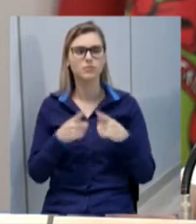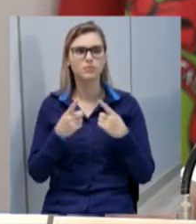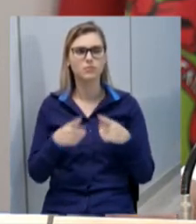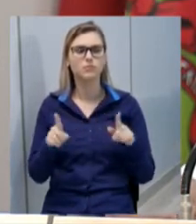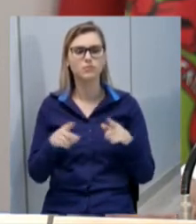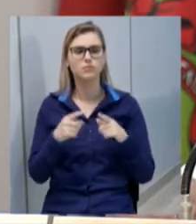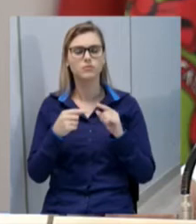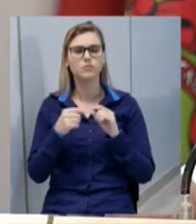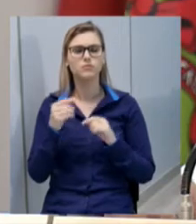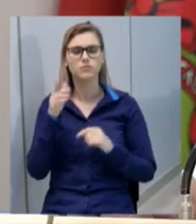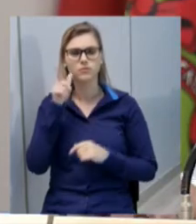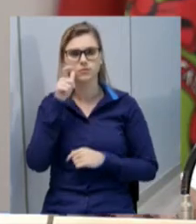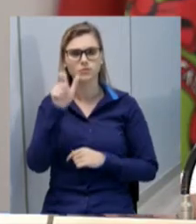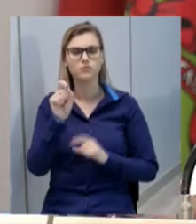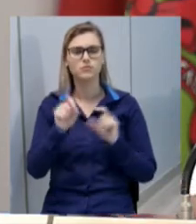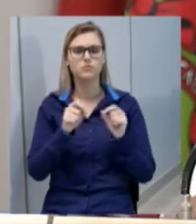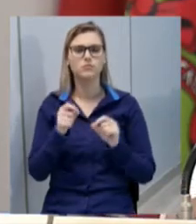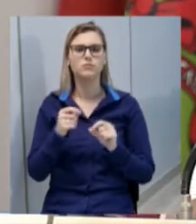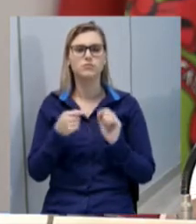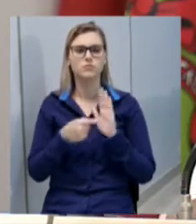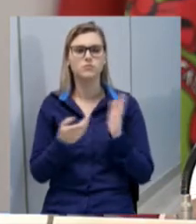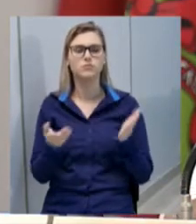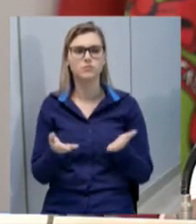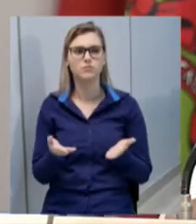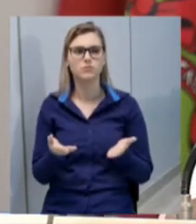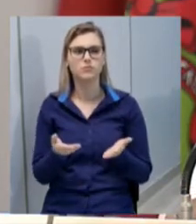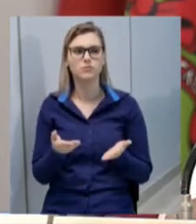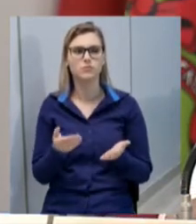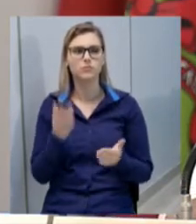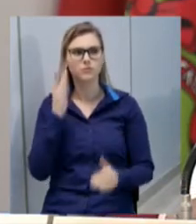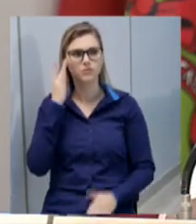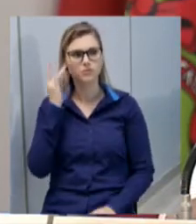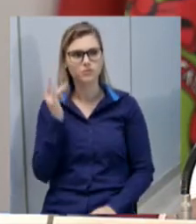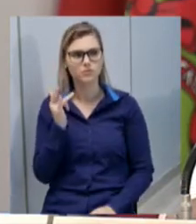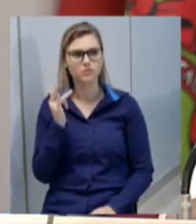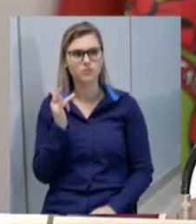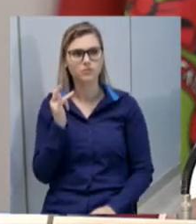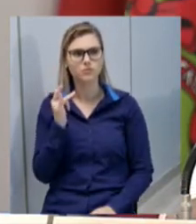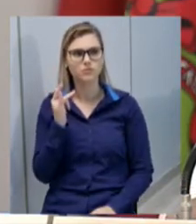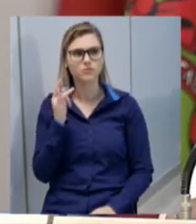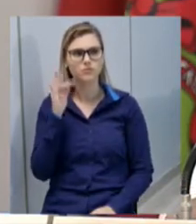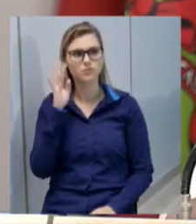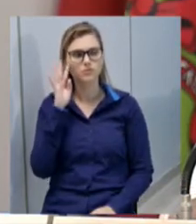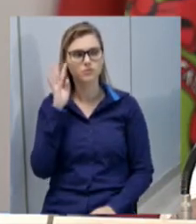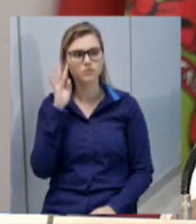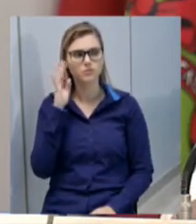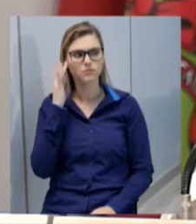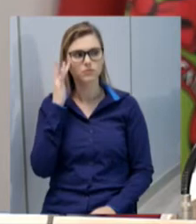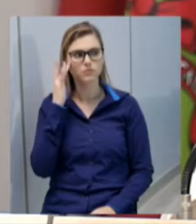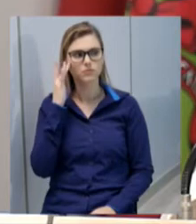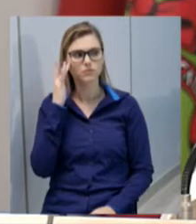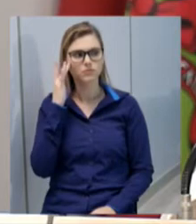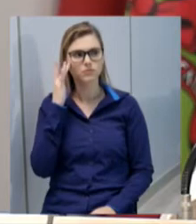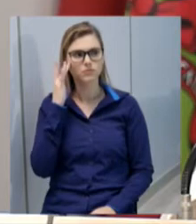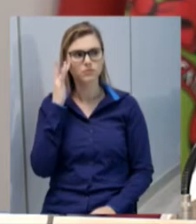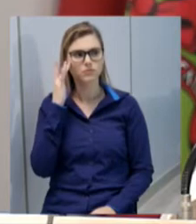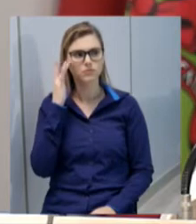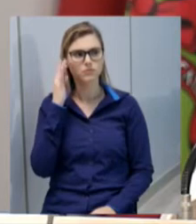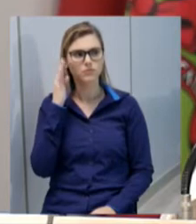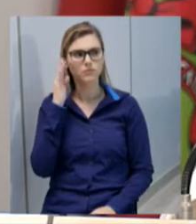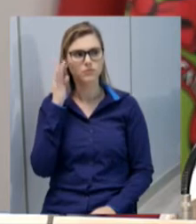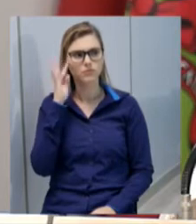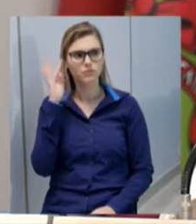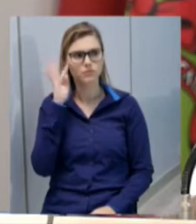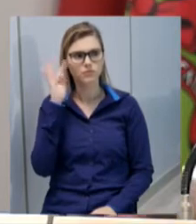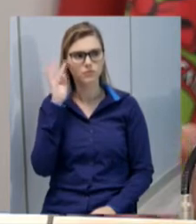que será apresentada aqui deve ser amanhã está quarta-feira mas é amanhã às 18 na